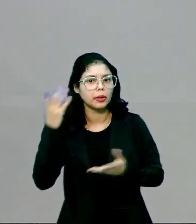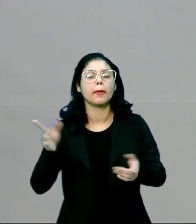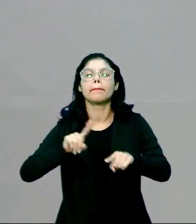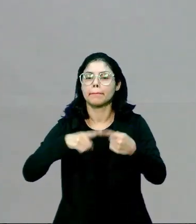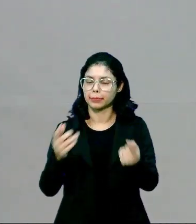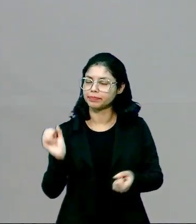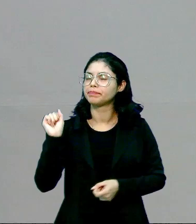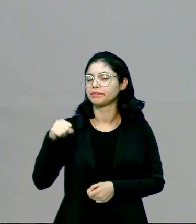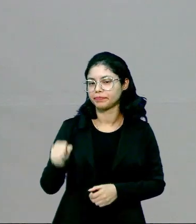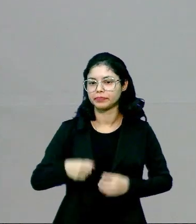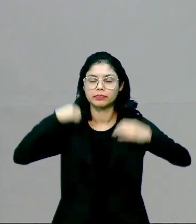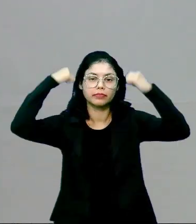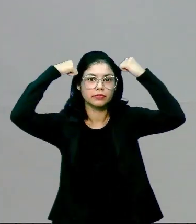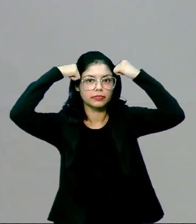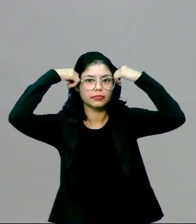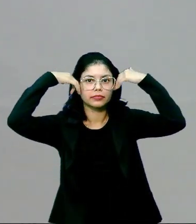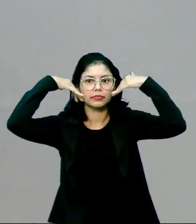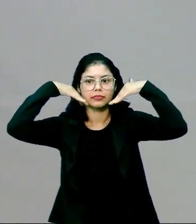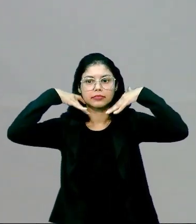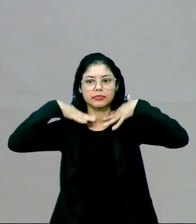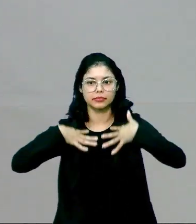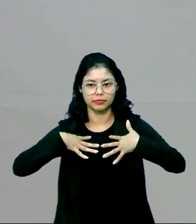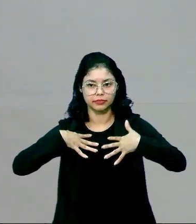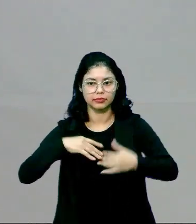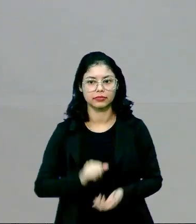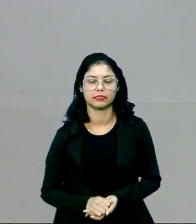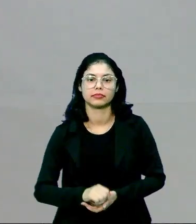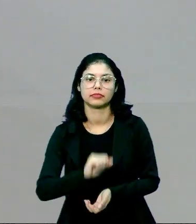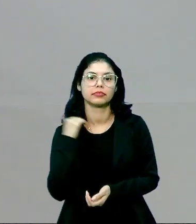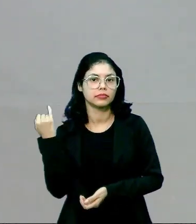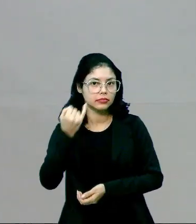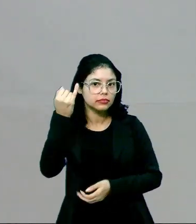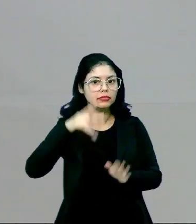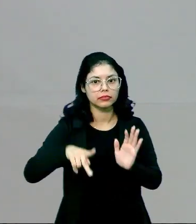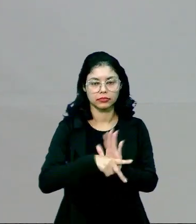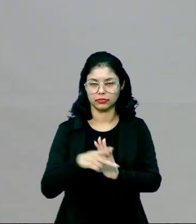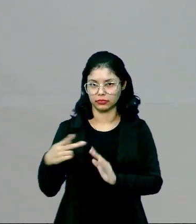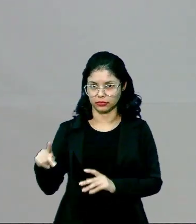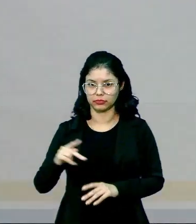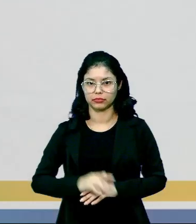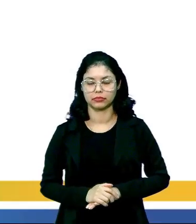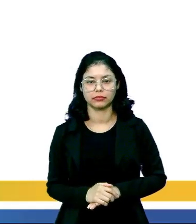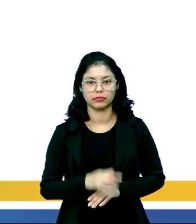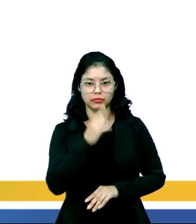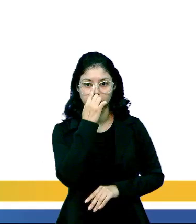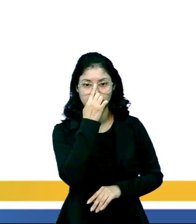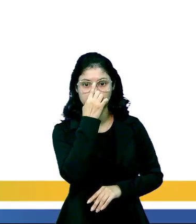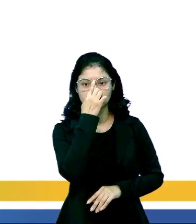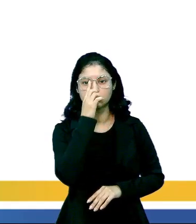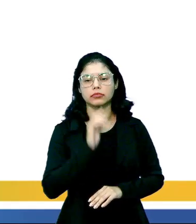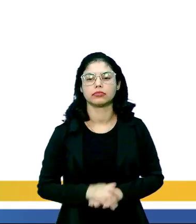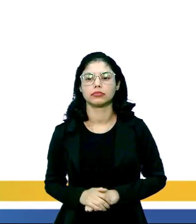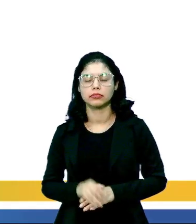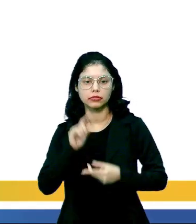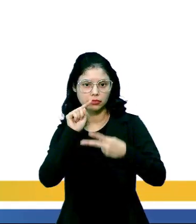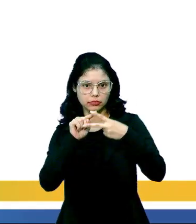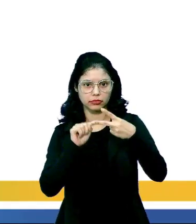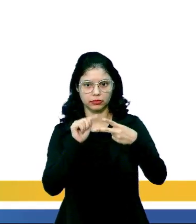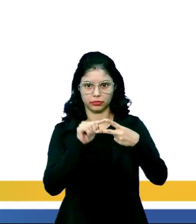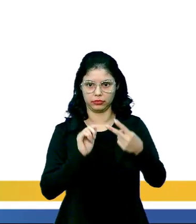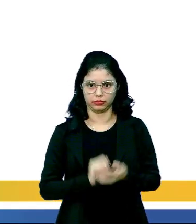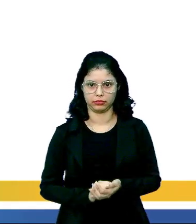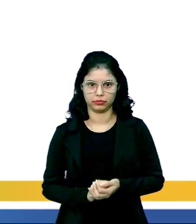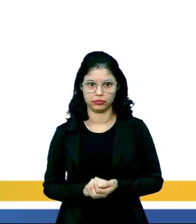Mas sim, as plantas fazem o processo de transpiração, que é muito importante pra ela. E olha só, temos dois tipos.